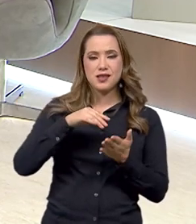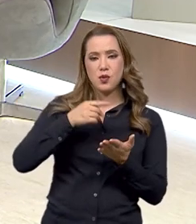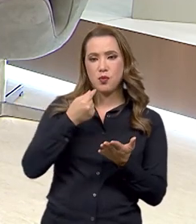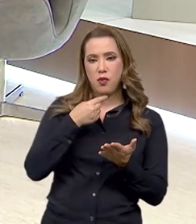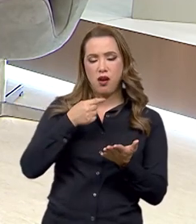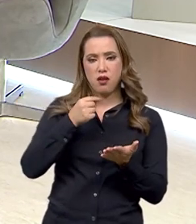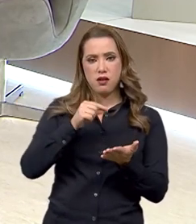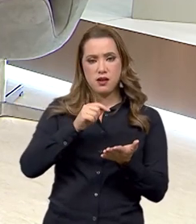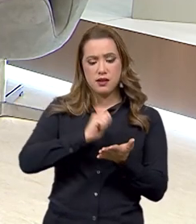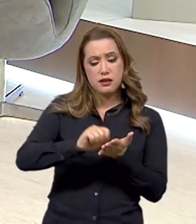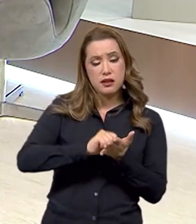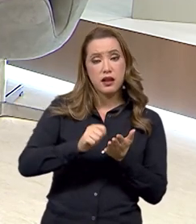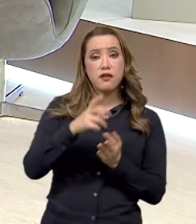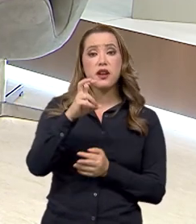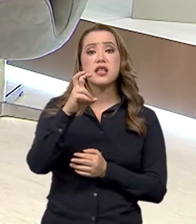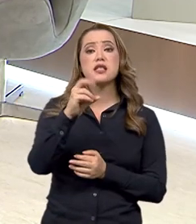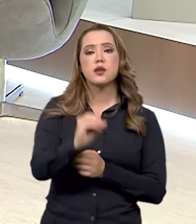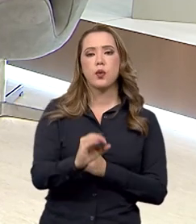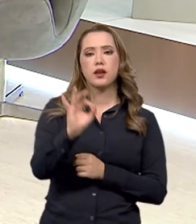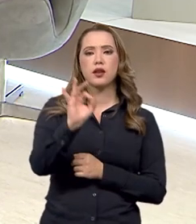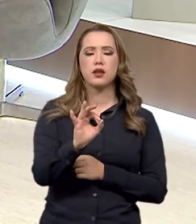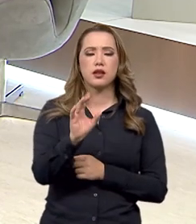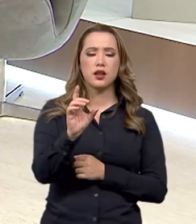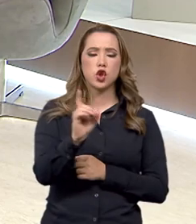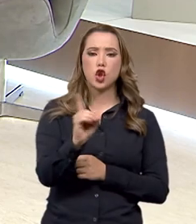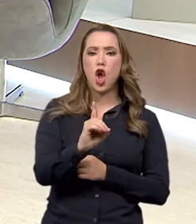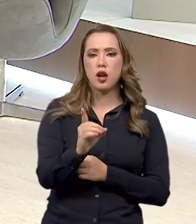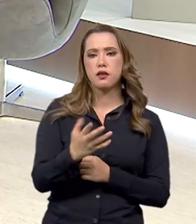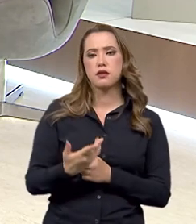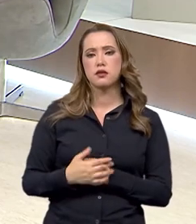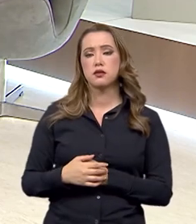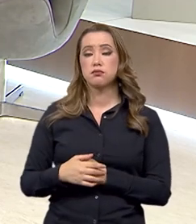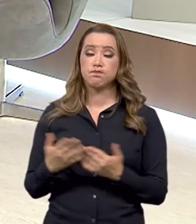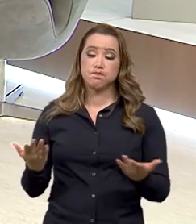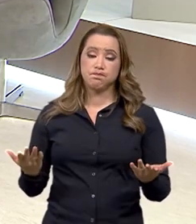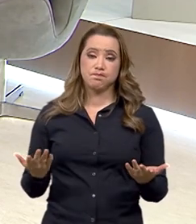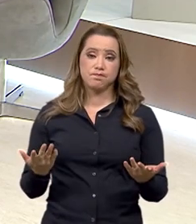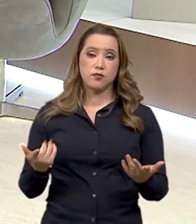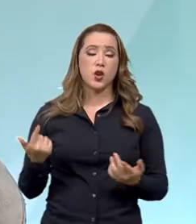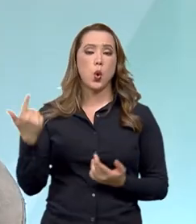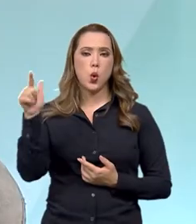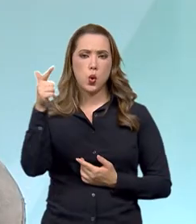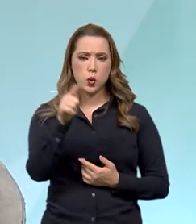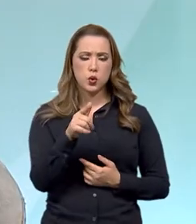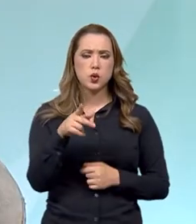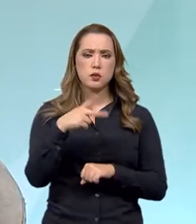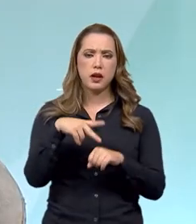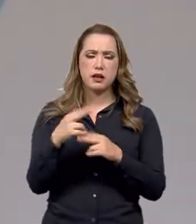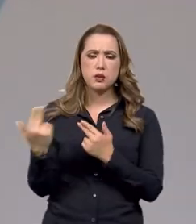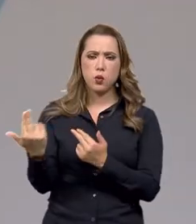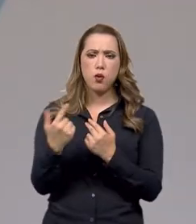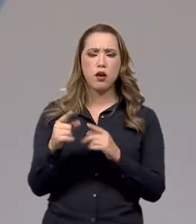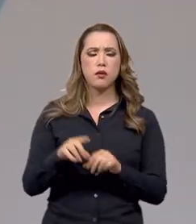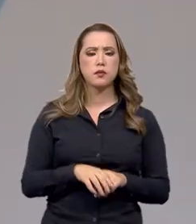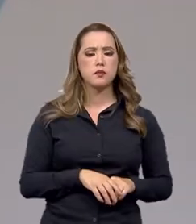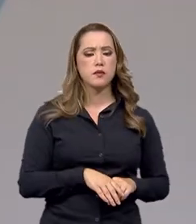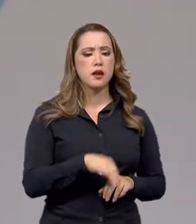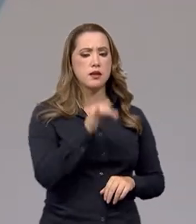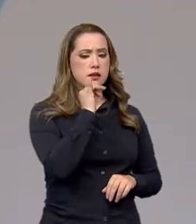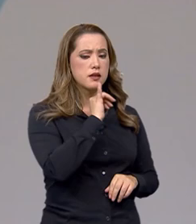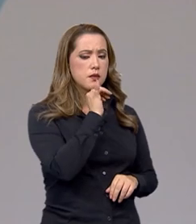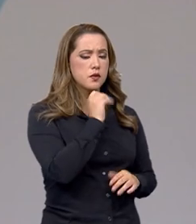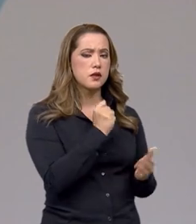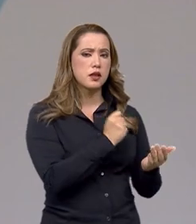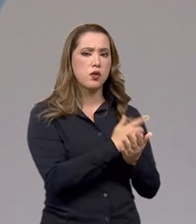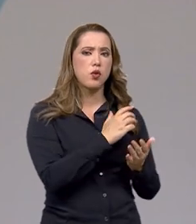pagamento do tributo, é uma prática mundial de mínimos, essa isenção existe em outros países e a gente agora... Mas se você compra, por exemplo, um CD, um disco